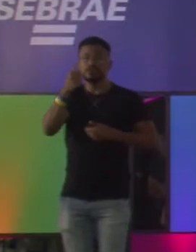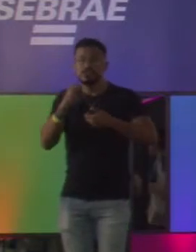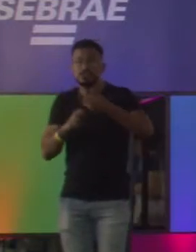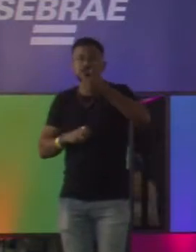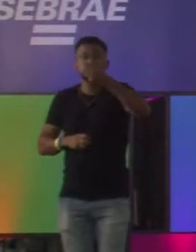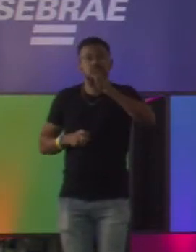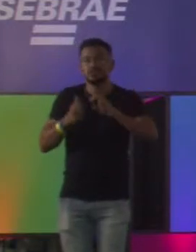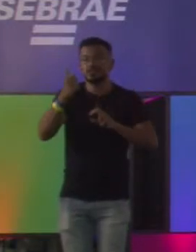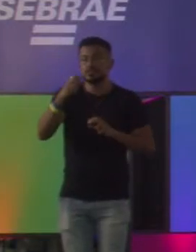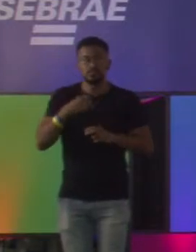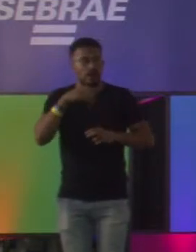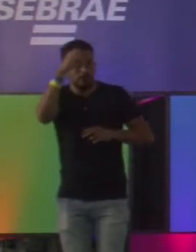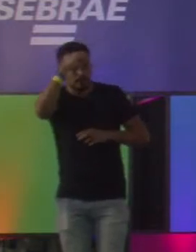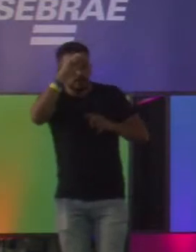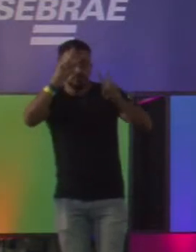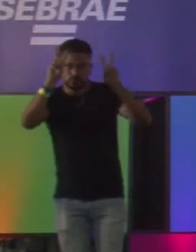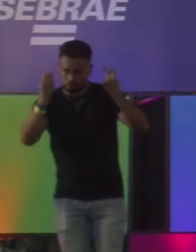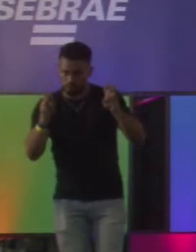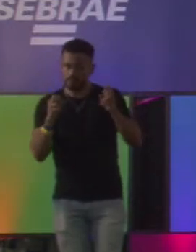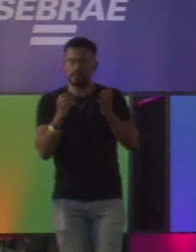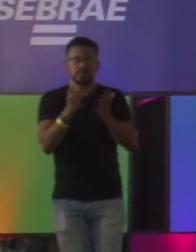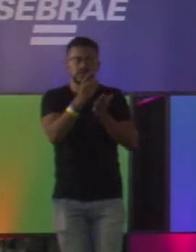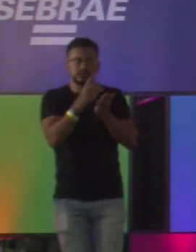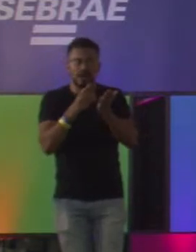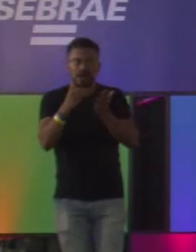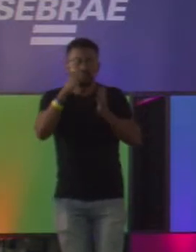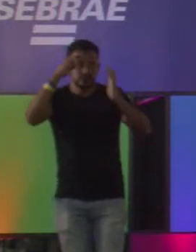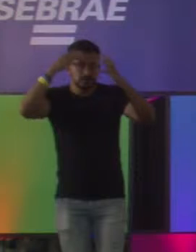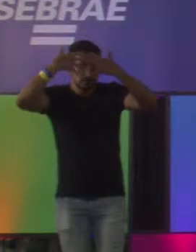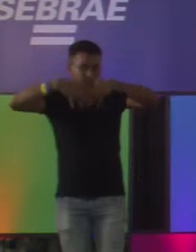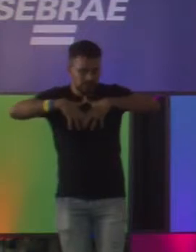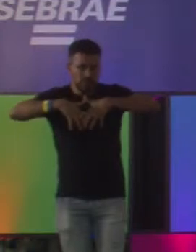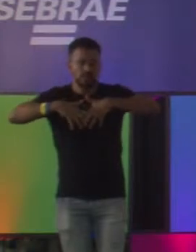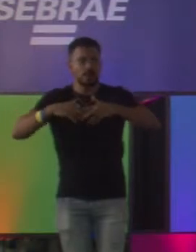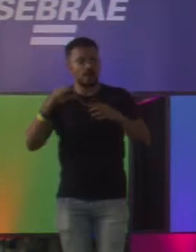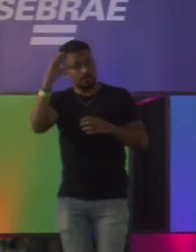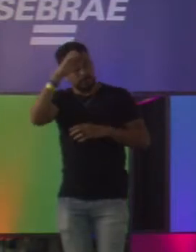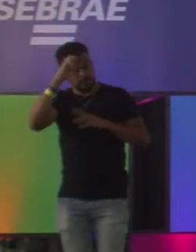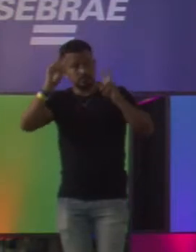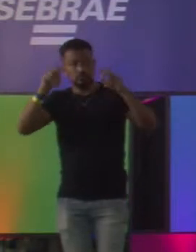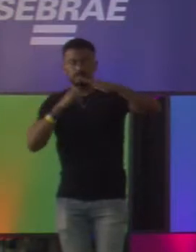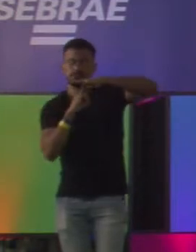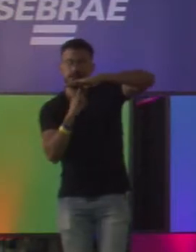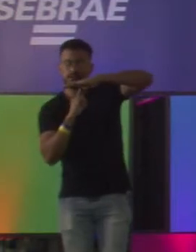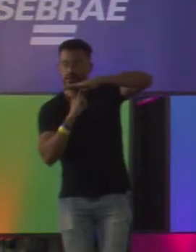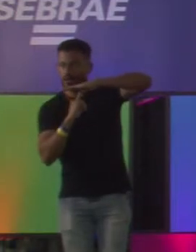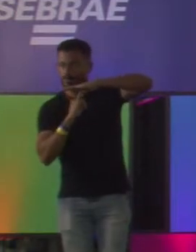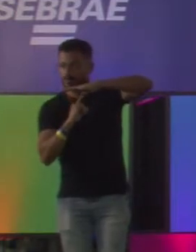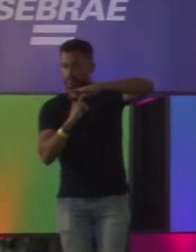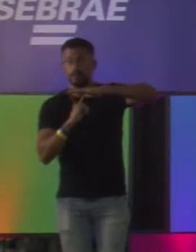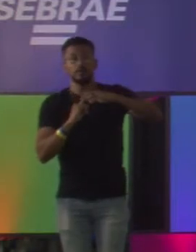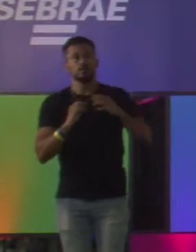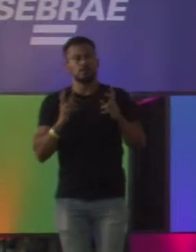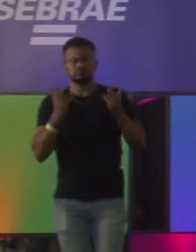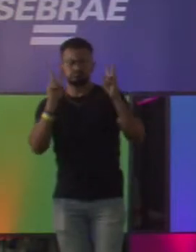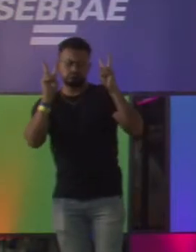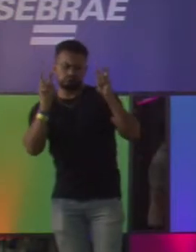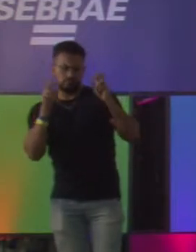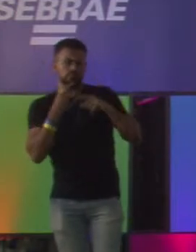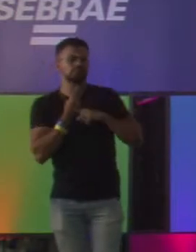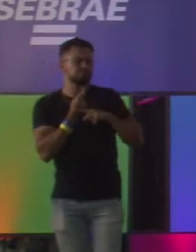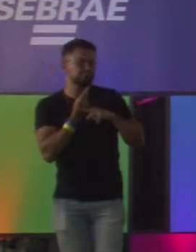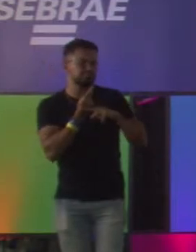E comecei a entender o que era o termo startup. E dentro da busca desse tema, lá nas comunidades, a gente começou a se aproximar de algumas